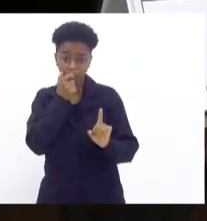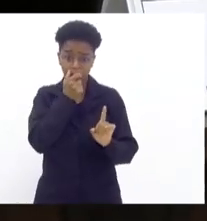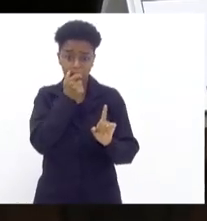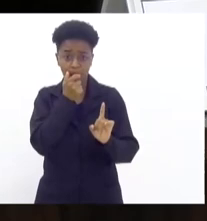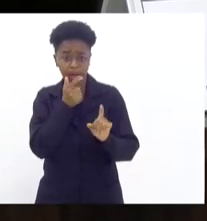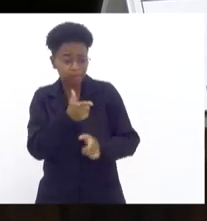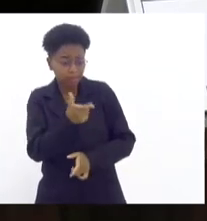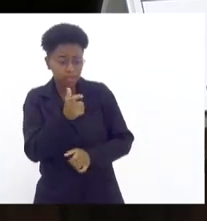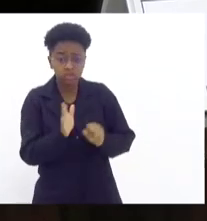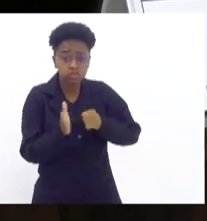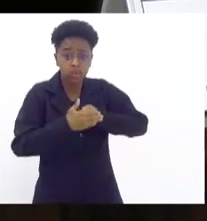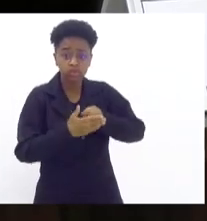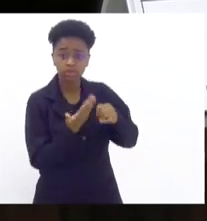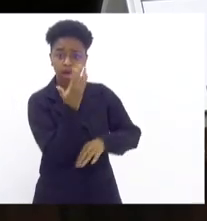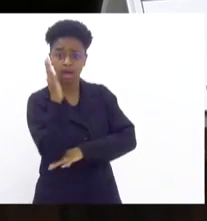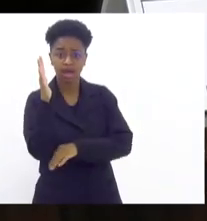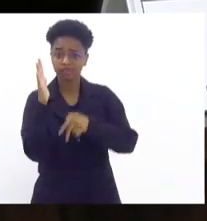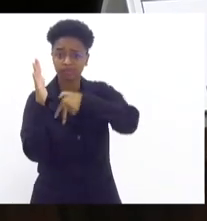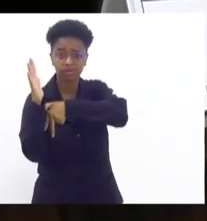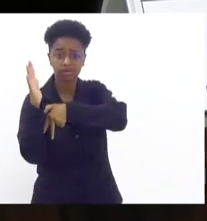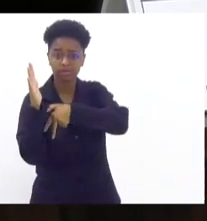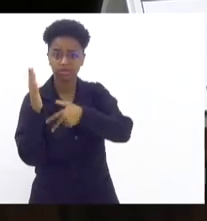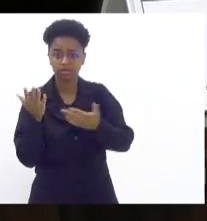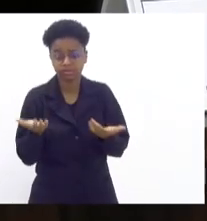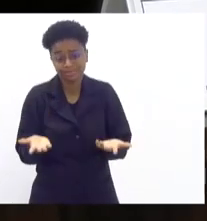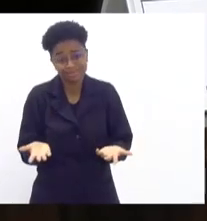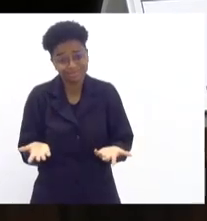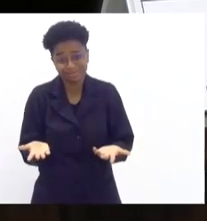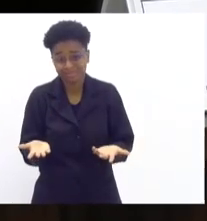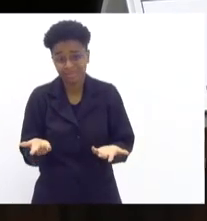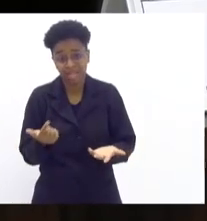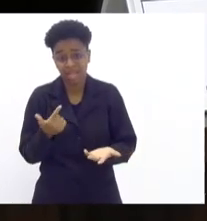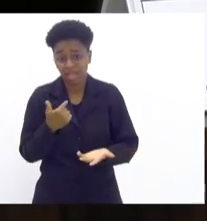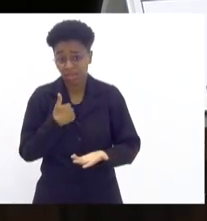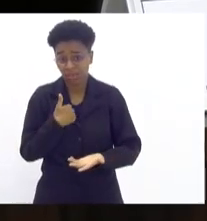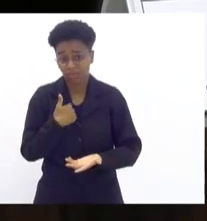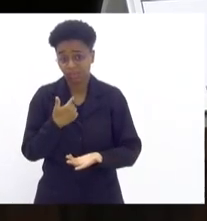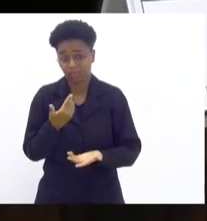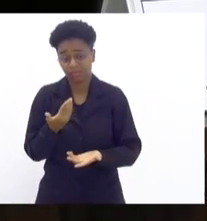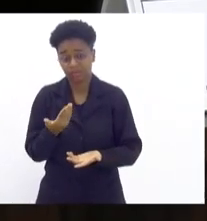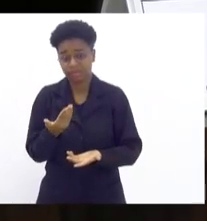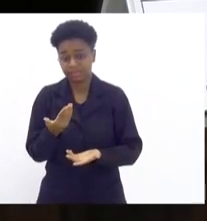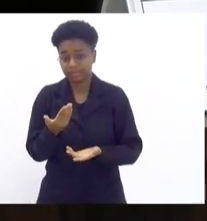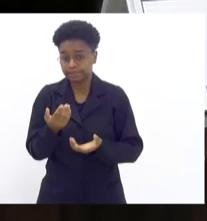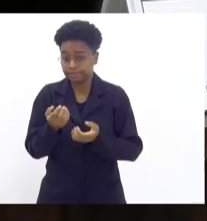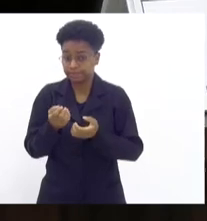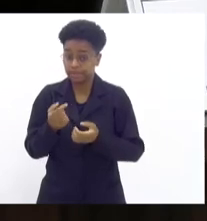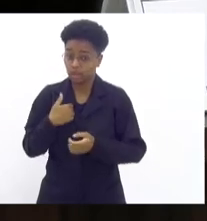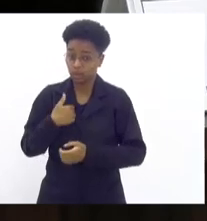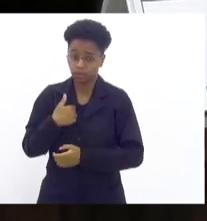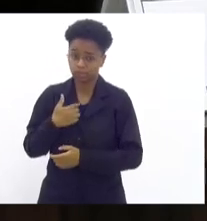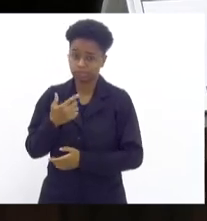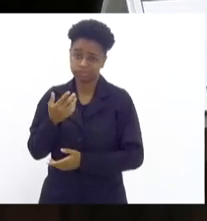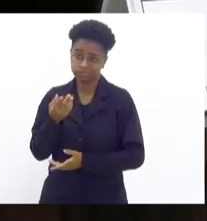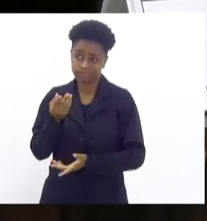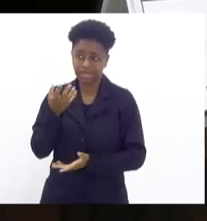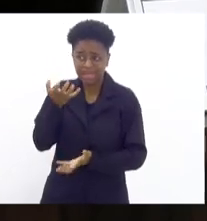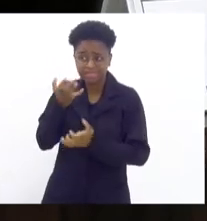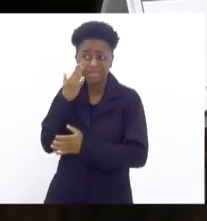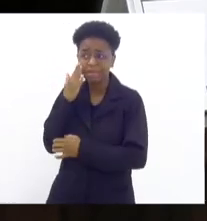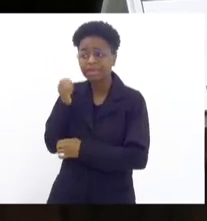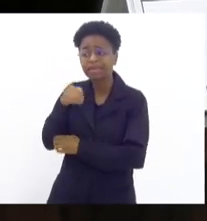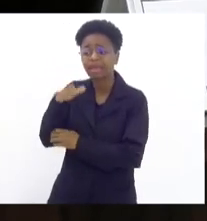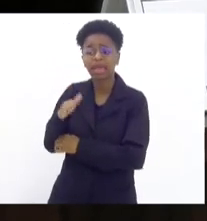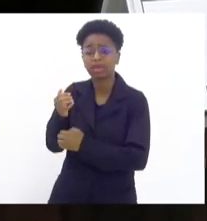atrás de uma árvore. Então, assim, eu vou me permitir a passar pessoalmente, queria saber para quem que eu